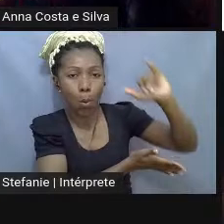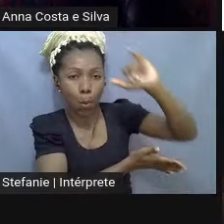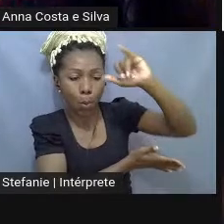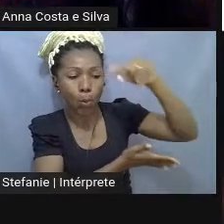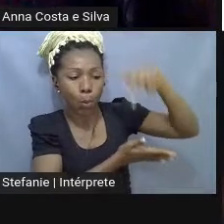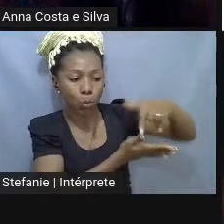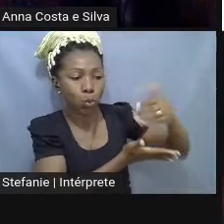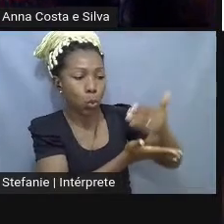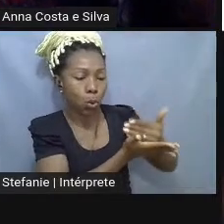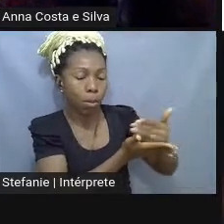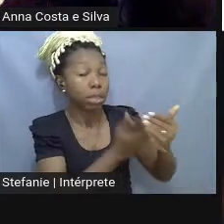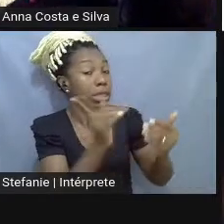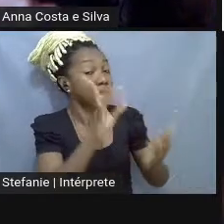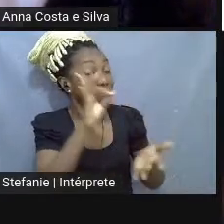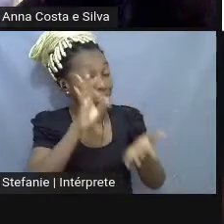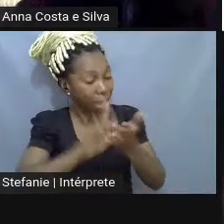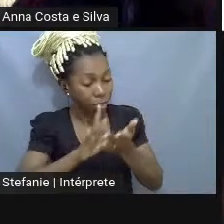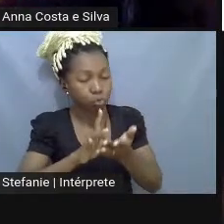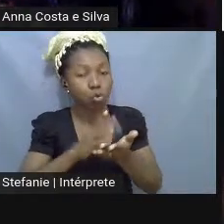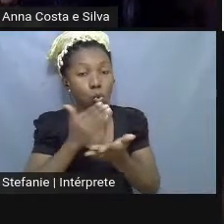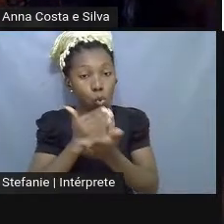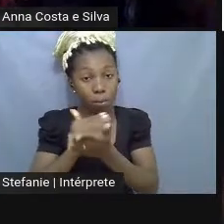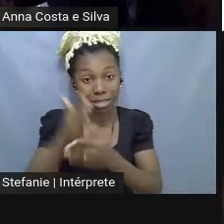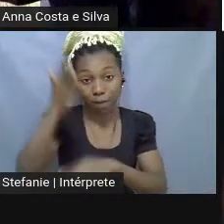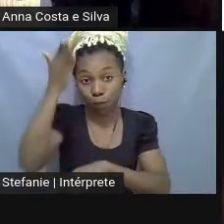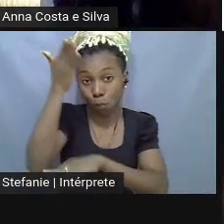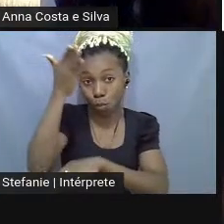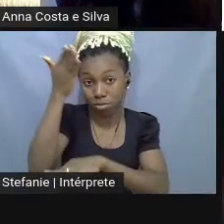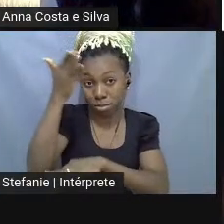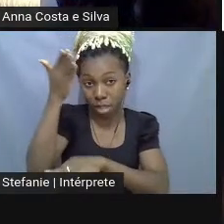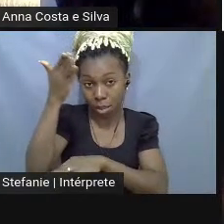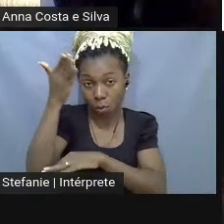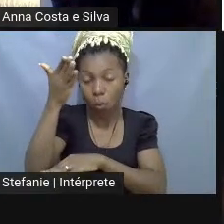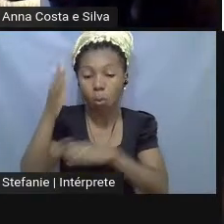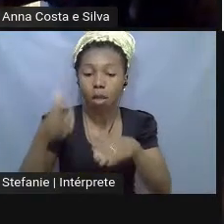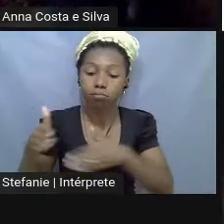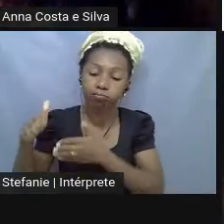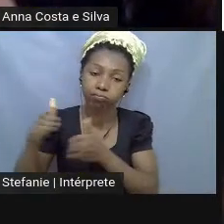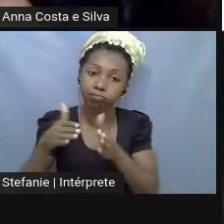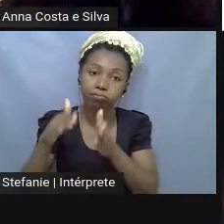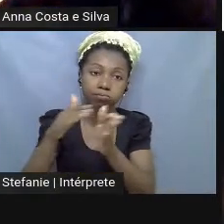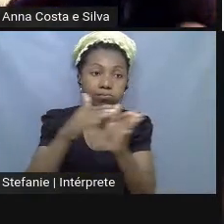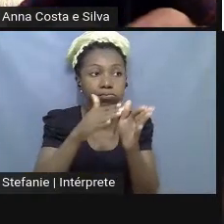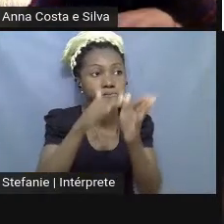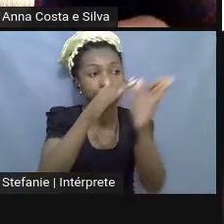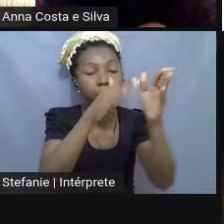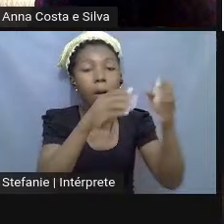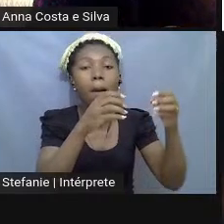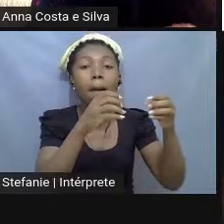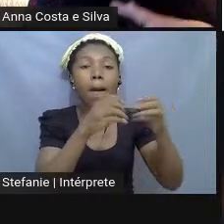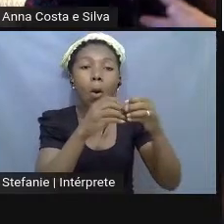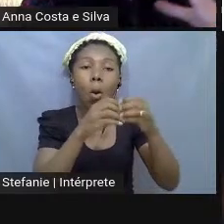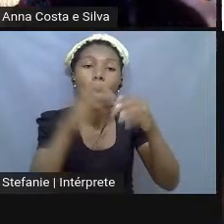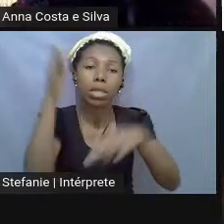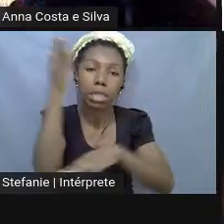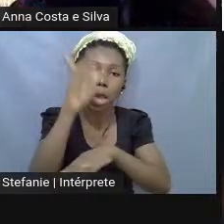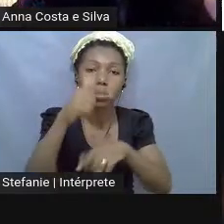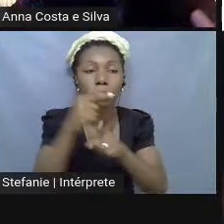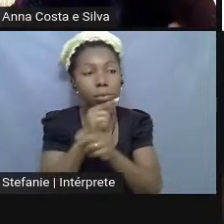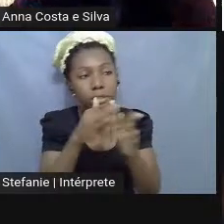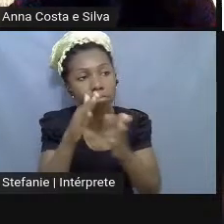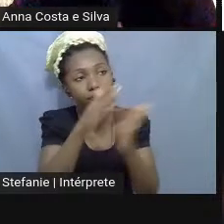começava num hotel, na verdade, do lado do aeroporto, subia, ia até o topo do hotel, depois voltava, depois ia ver os aviões,